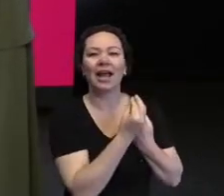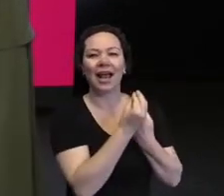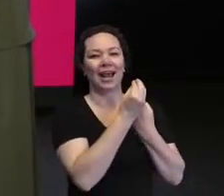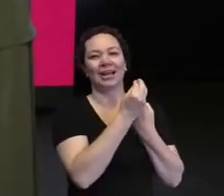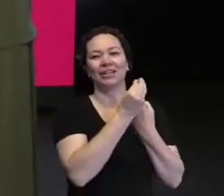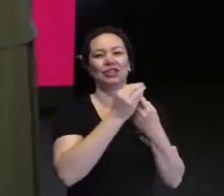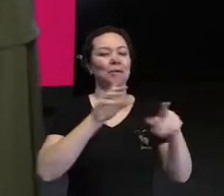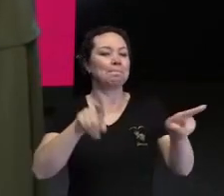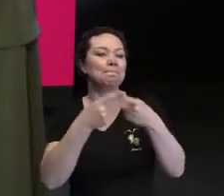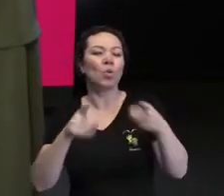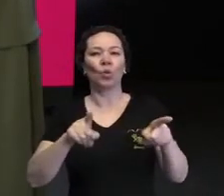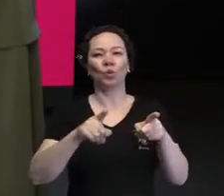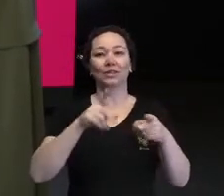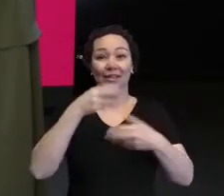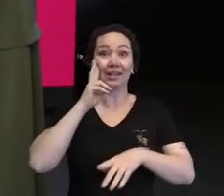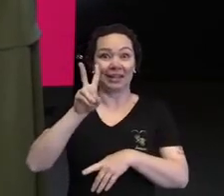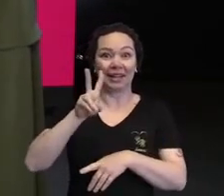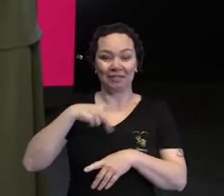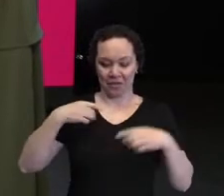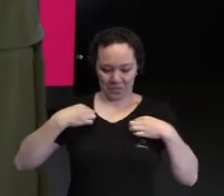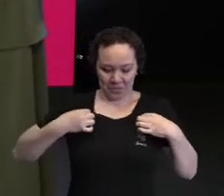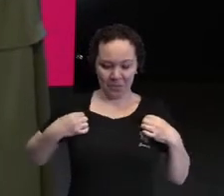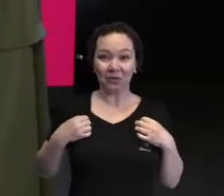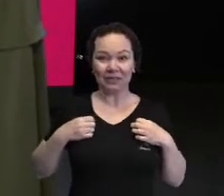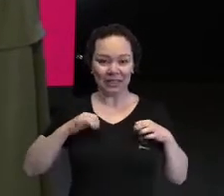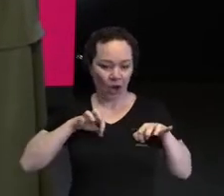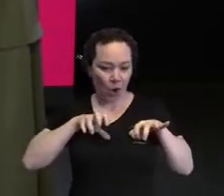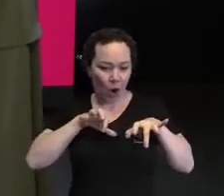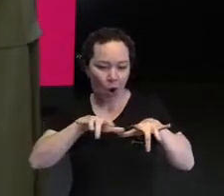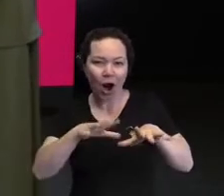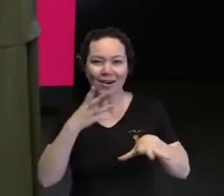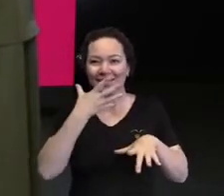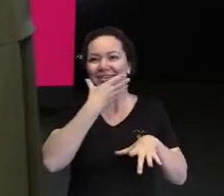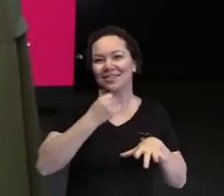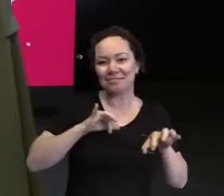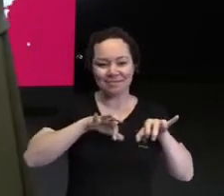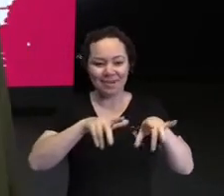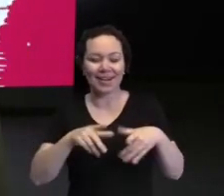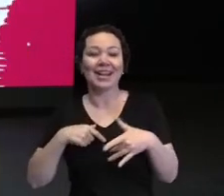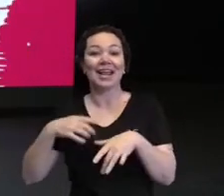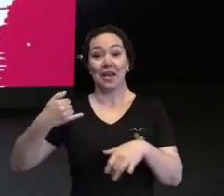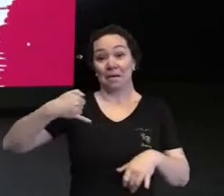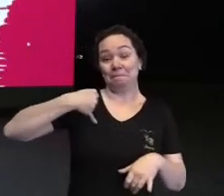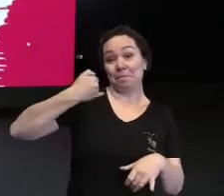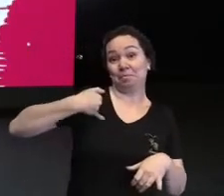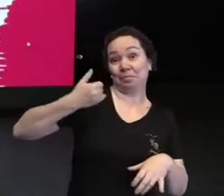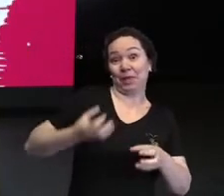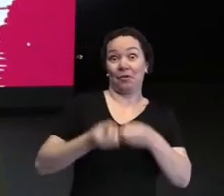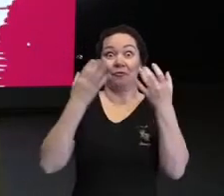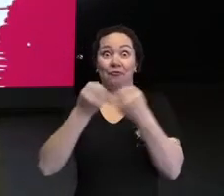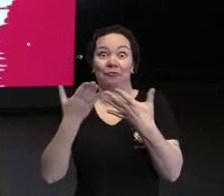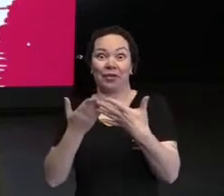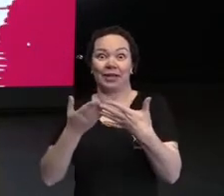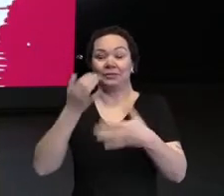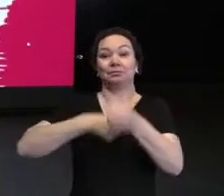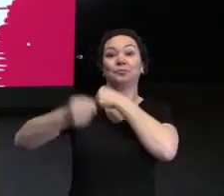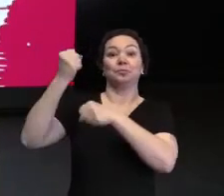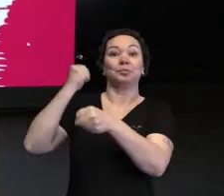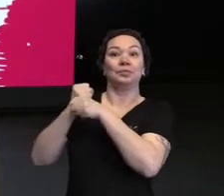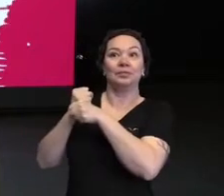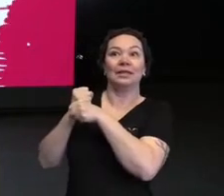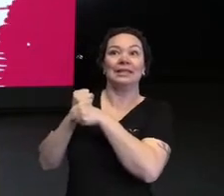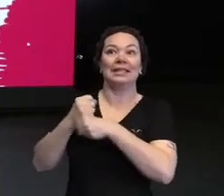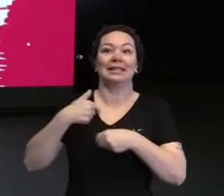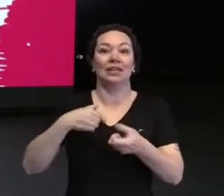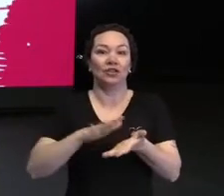dele do Homem-Aranha. A gente está no aniversário dele do ano passado, que foi um aniversário híbrido em meio à pandemia. Então, eu estava aí de